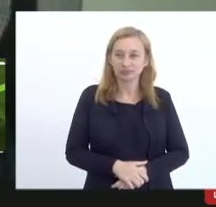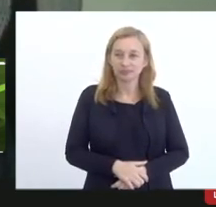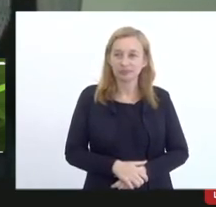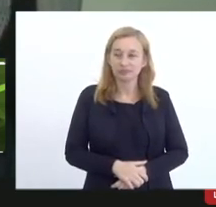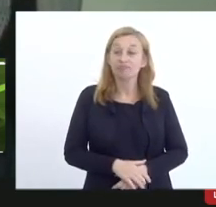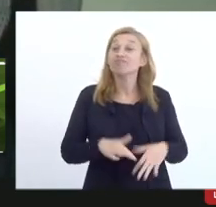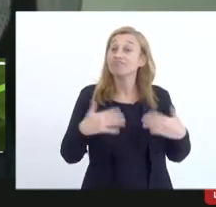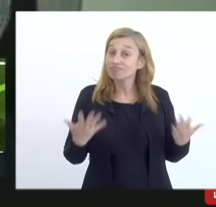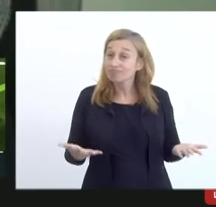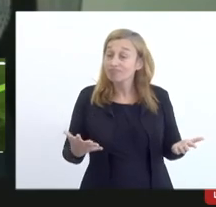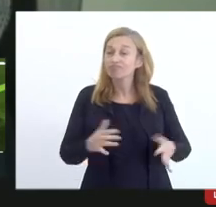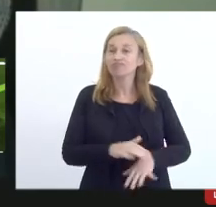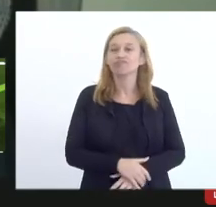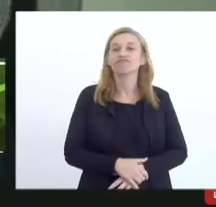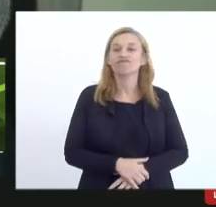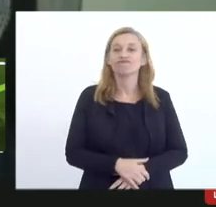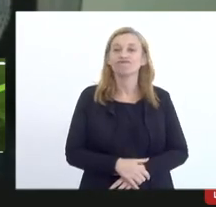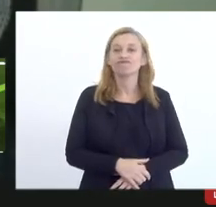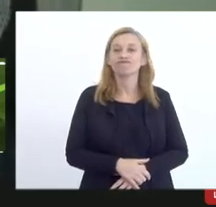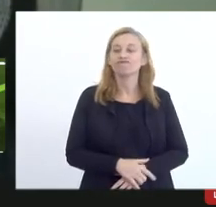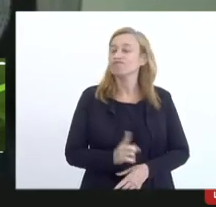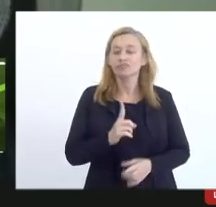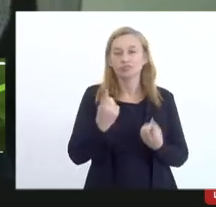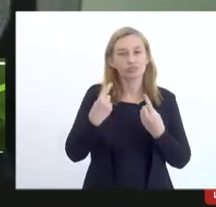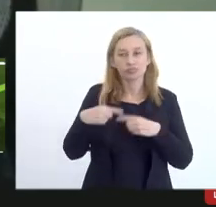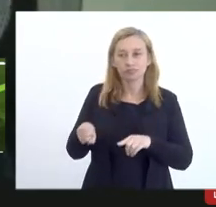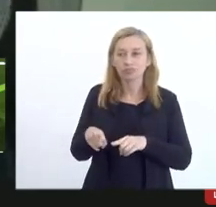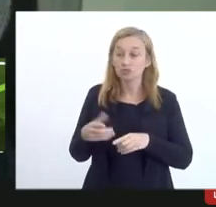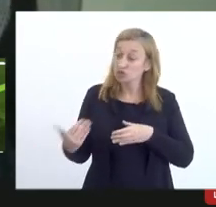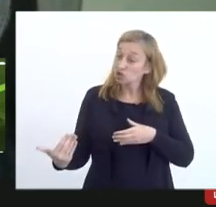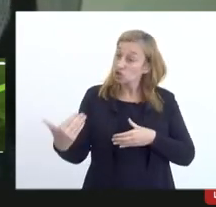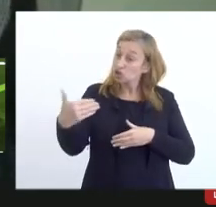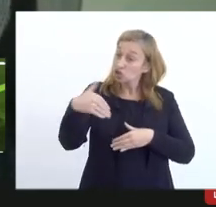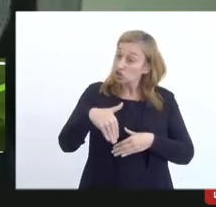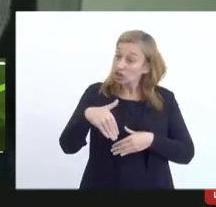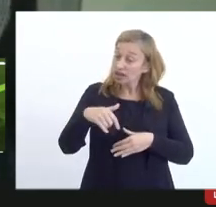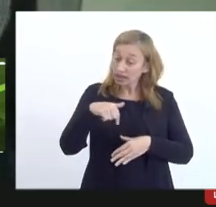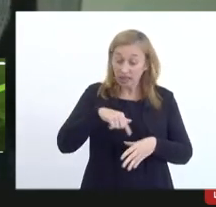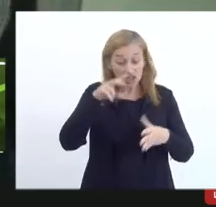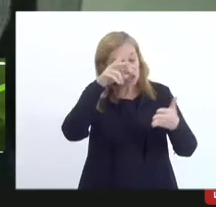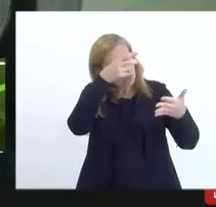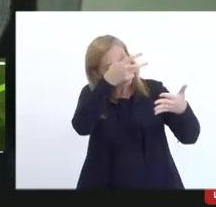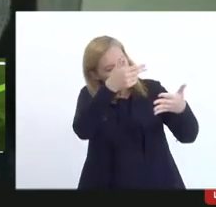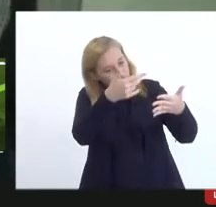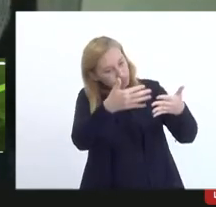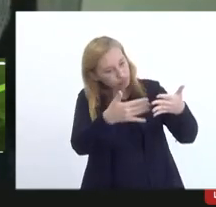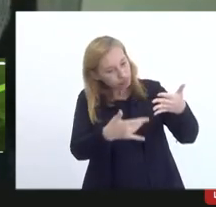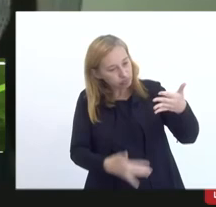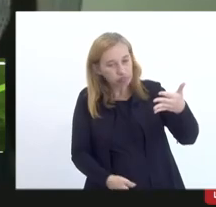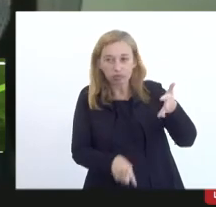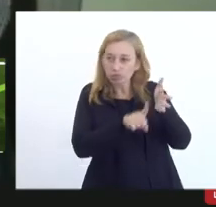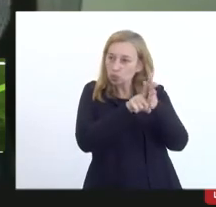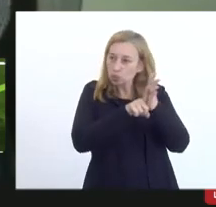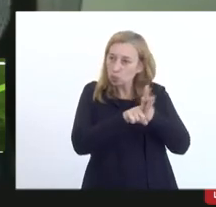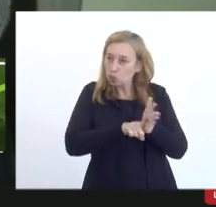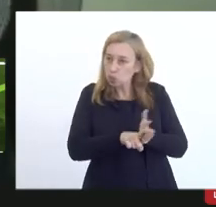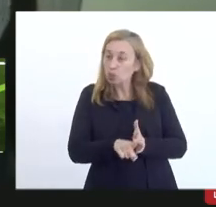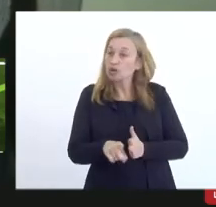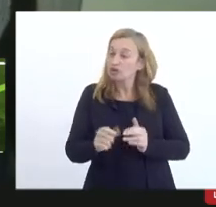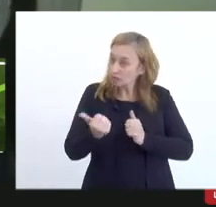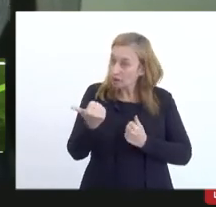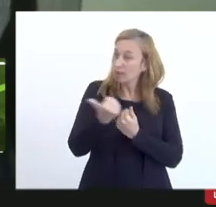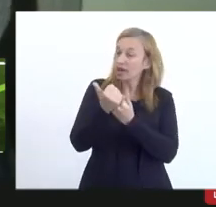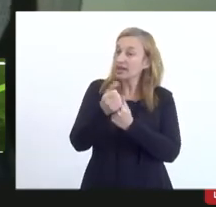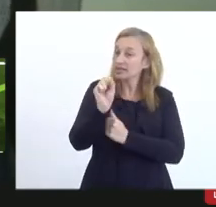Então, a gente não se opõe mesmo, quando chegar aqui nós vamos fazer os apontamentos necessários, tá? E vamos colaborar.